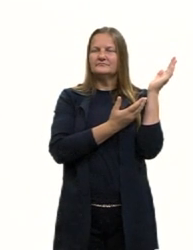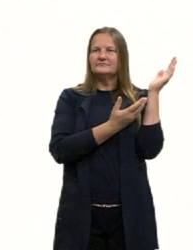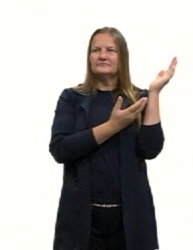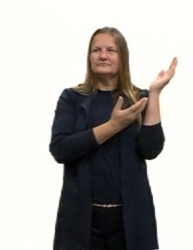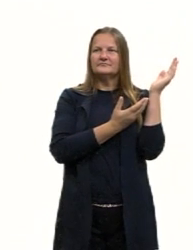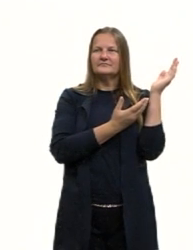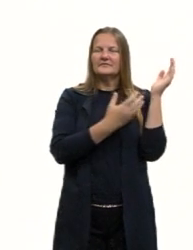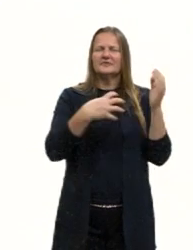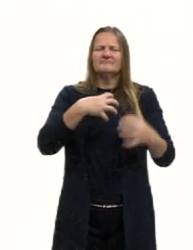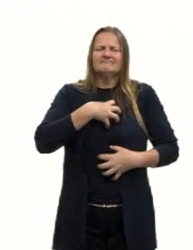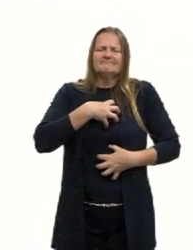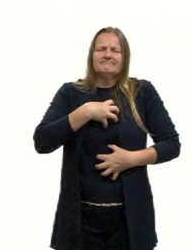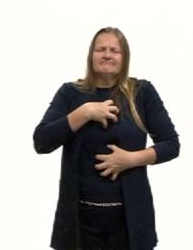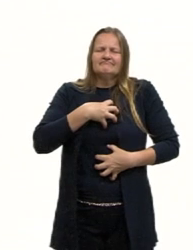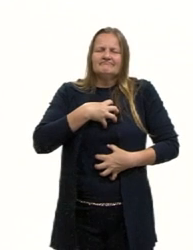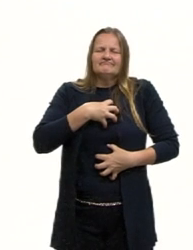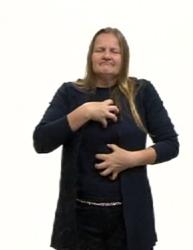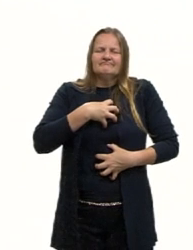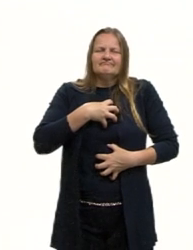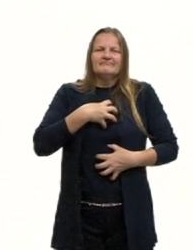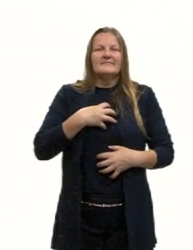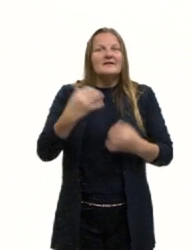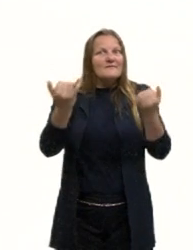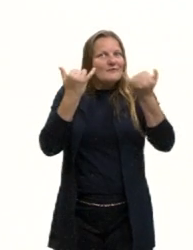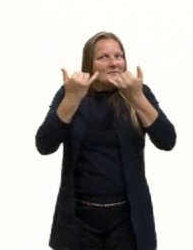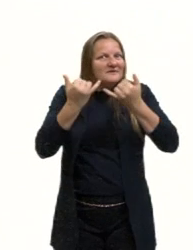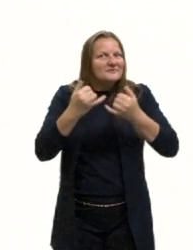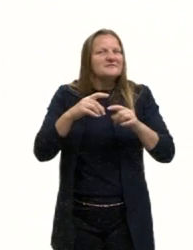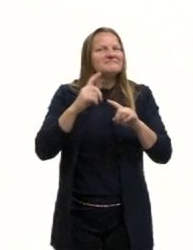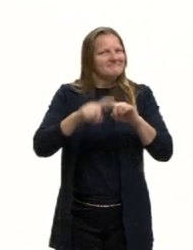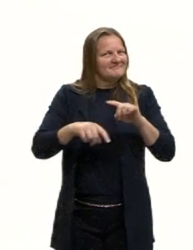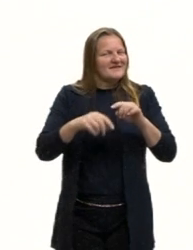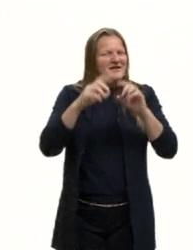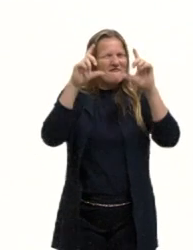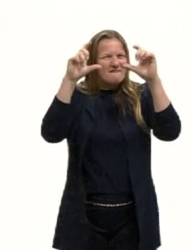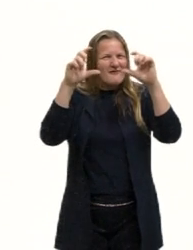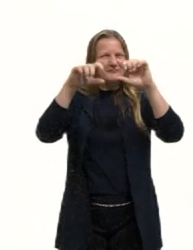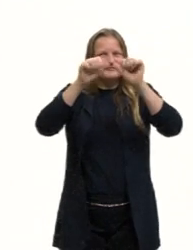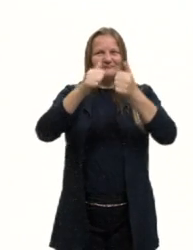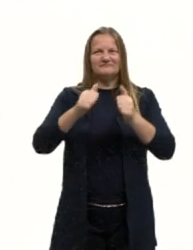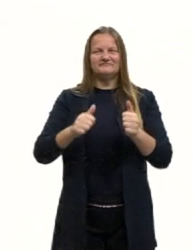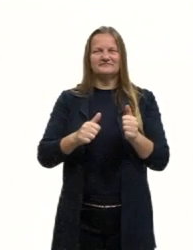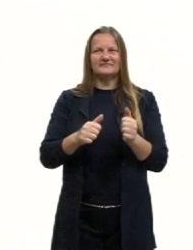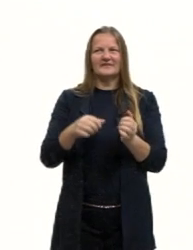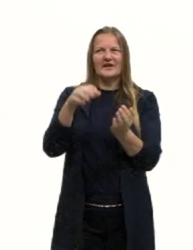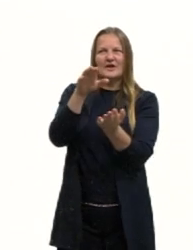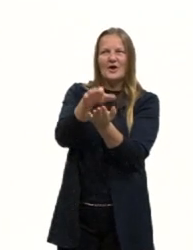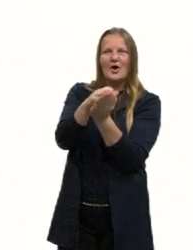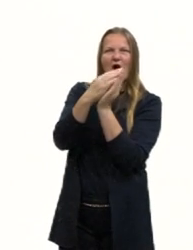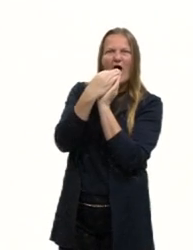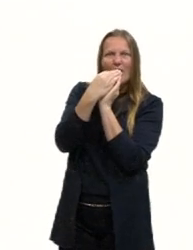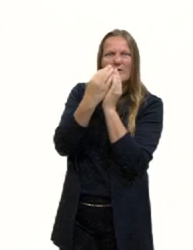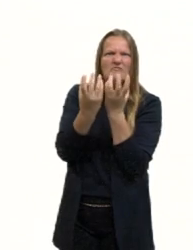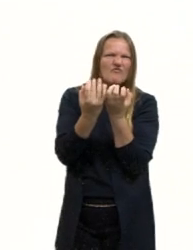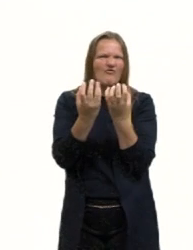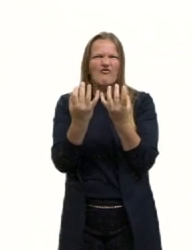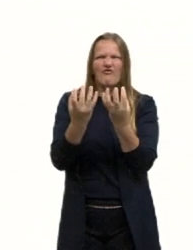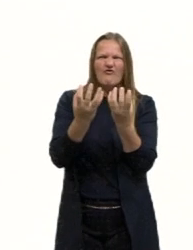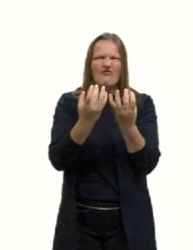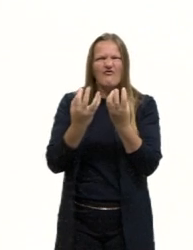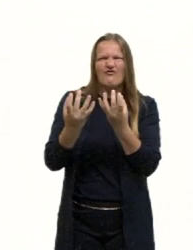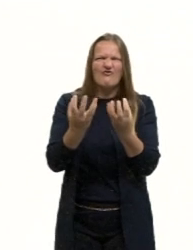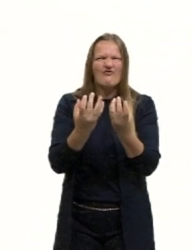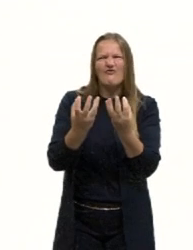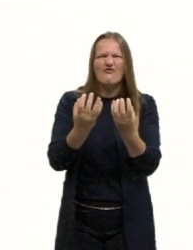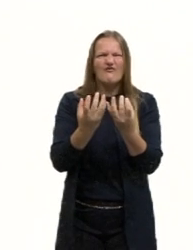apáticos a essas informações tantas que a gente tem, eu tenho a imagem de um hambúrguer pegando fogo. Por que esse hambúrguer está